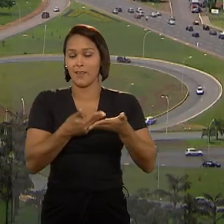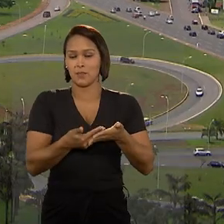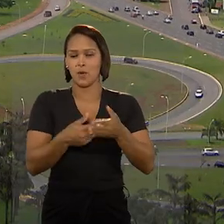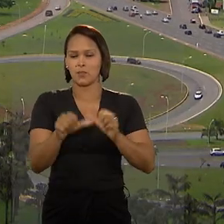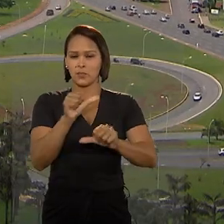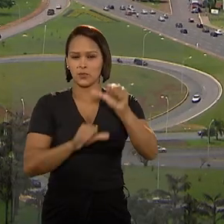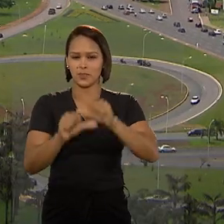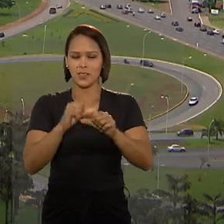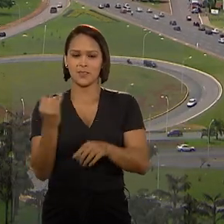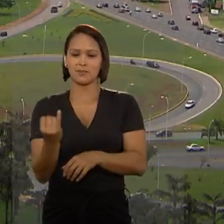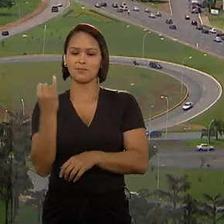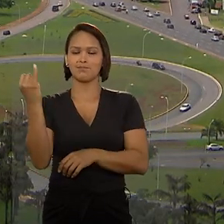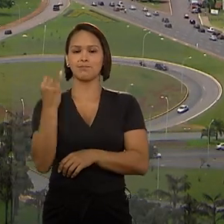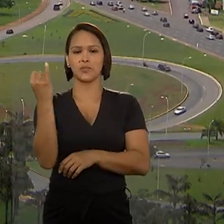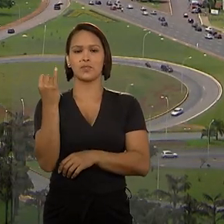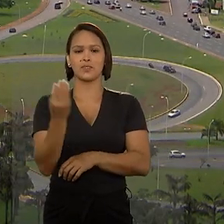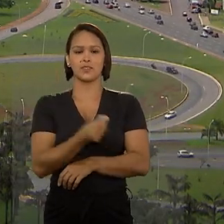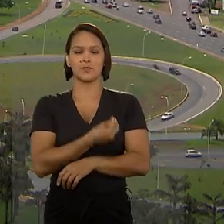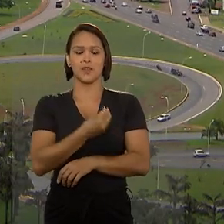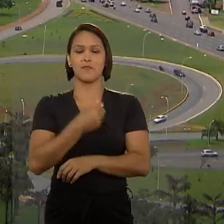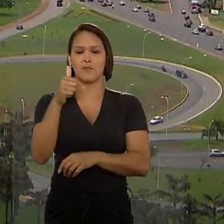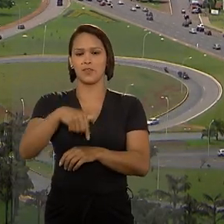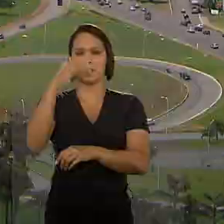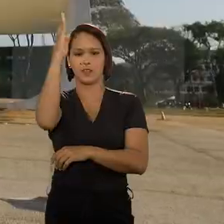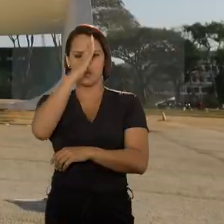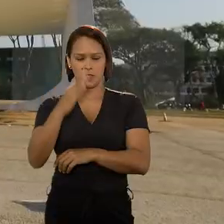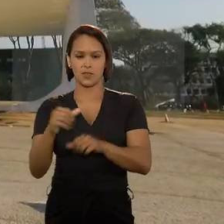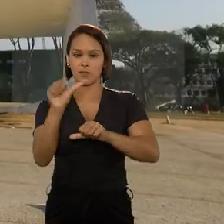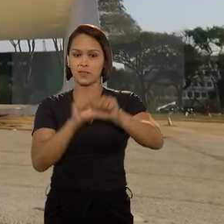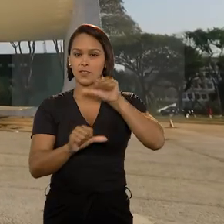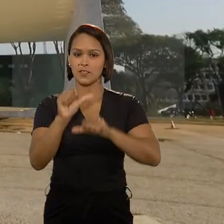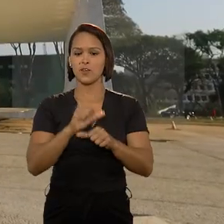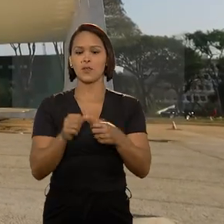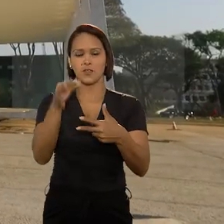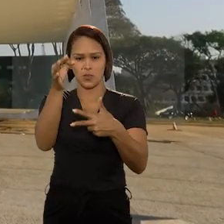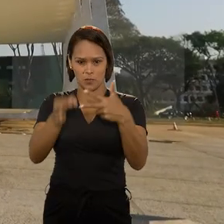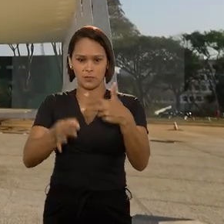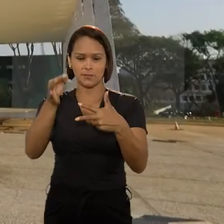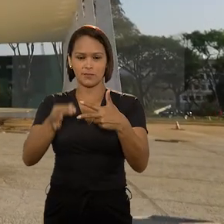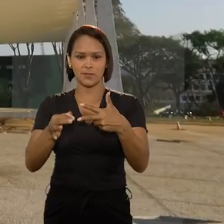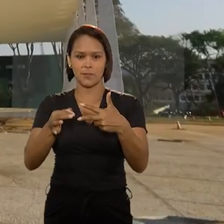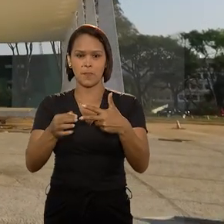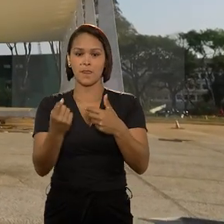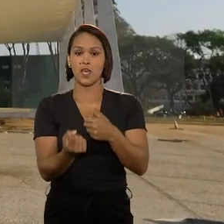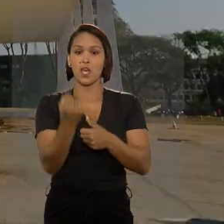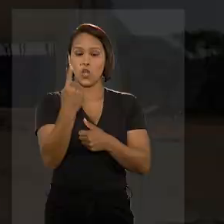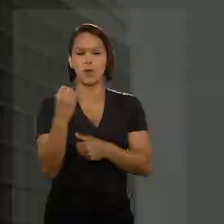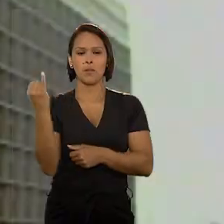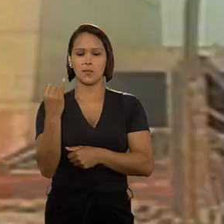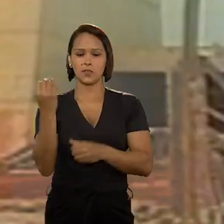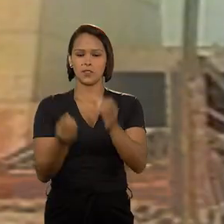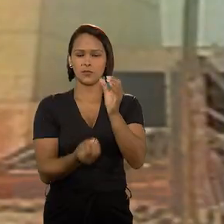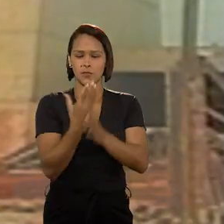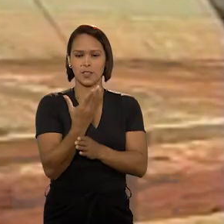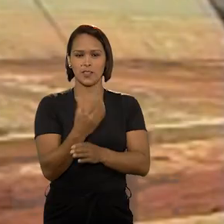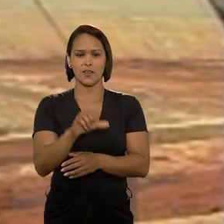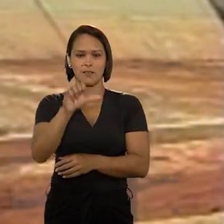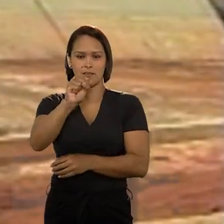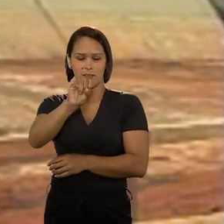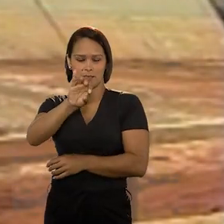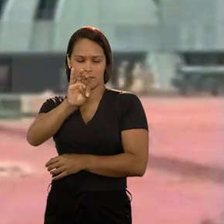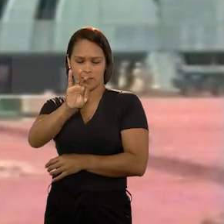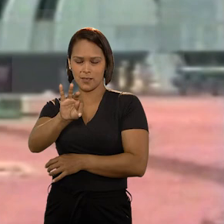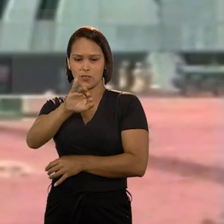E ela trouxe mudanças importantes para a vida do Brasil, inclusive transformações no poder judiciário. Uma delas foi a